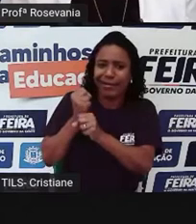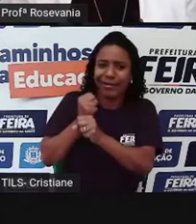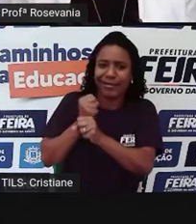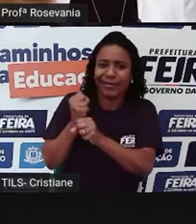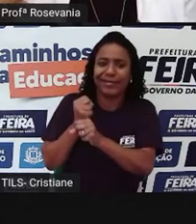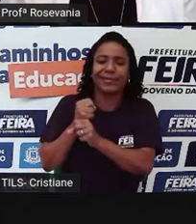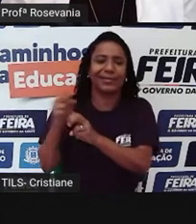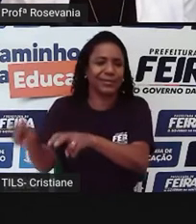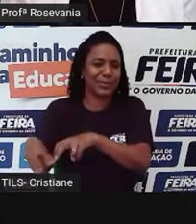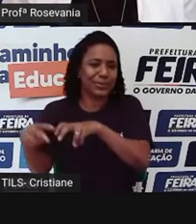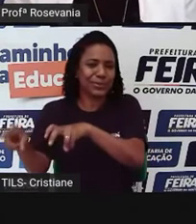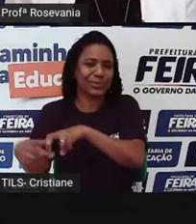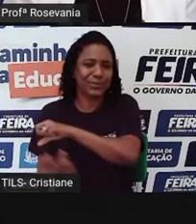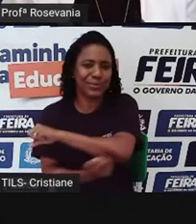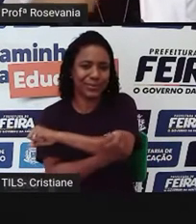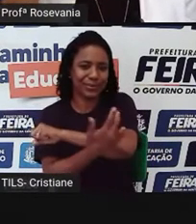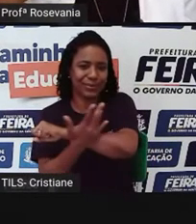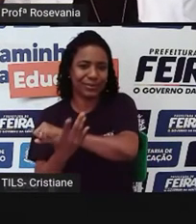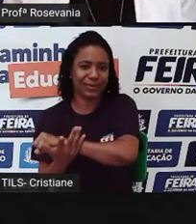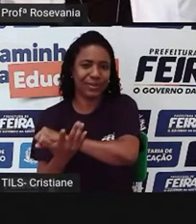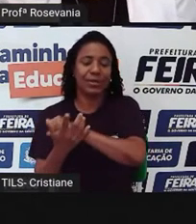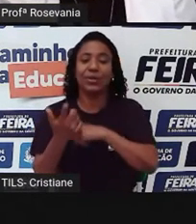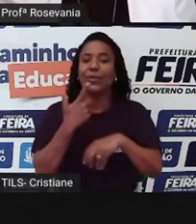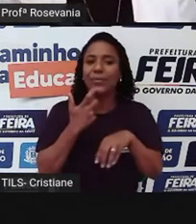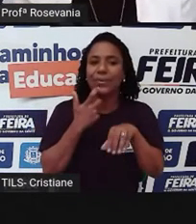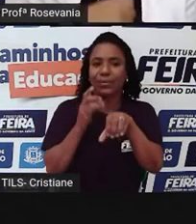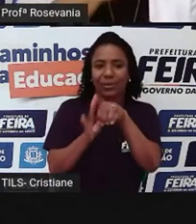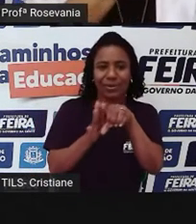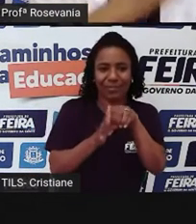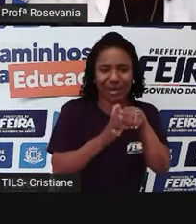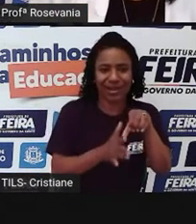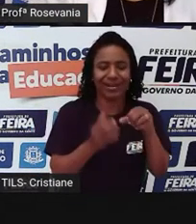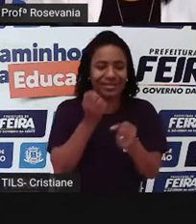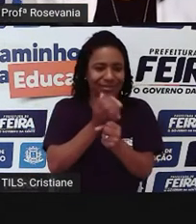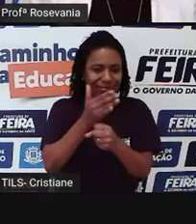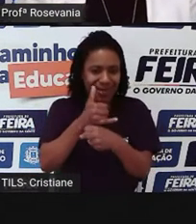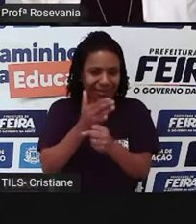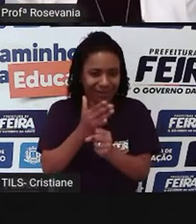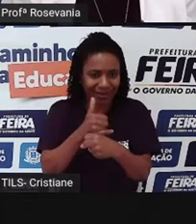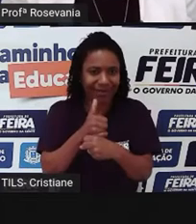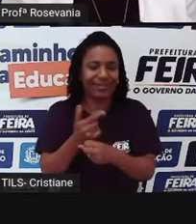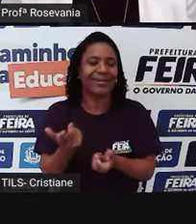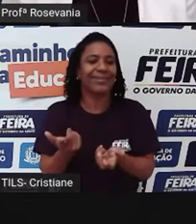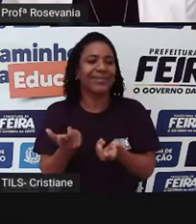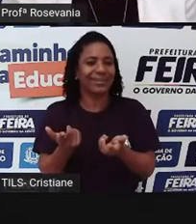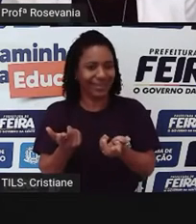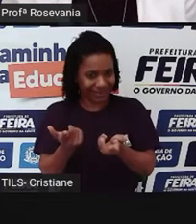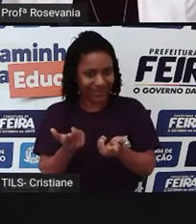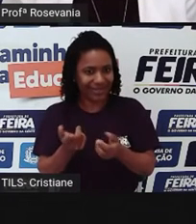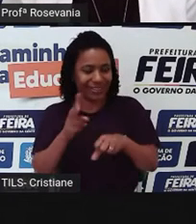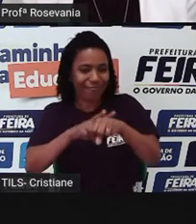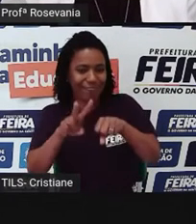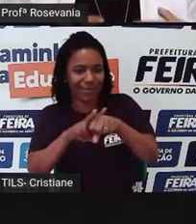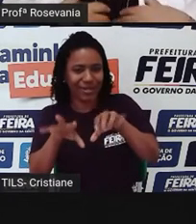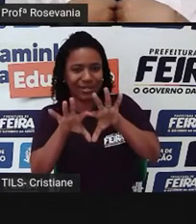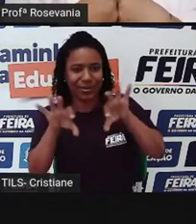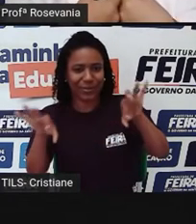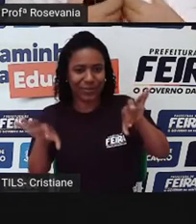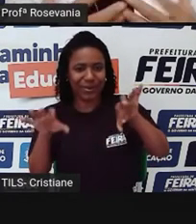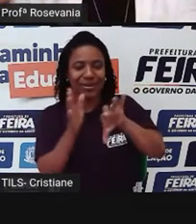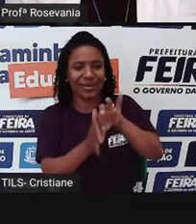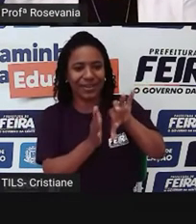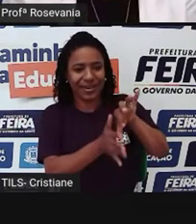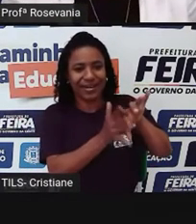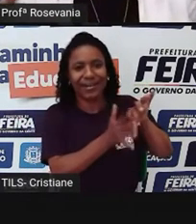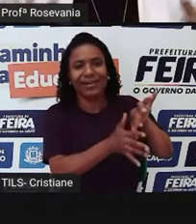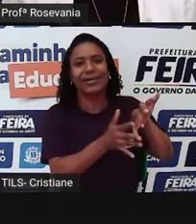a mandioca, produzindo tomate, produzindo a batata, produzindo o pimentão? Como é que ficam eles? Aí, quem é